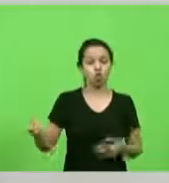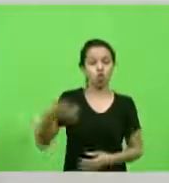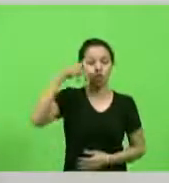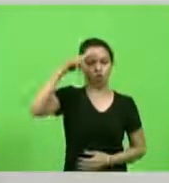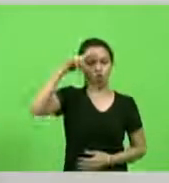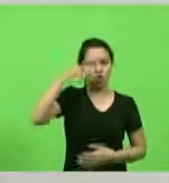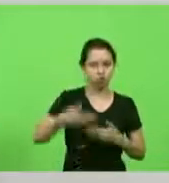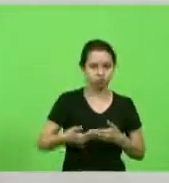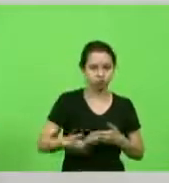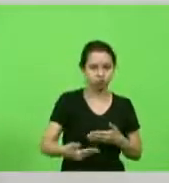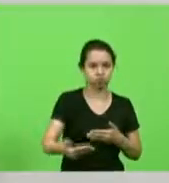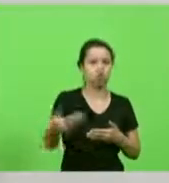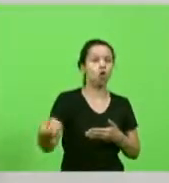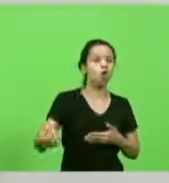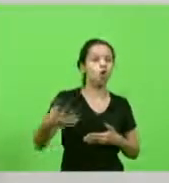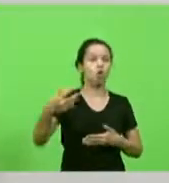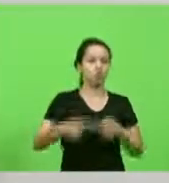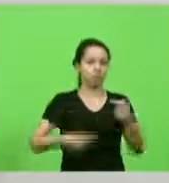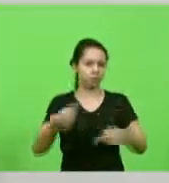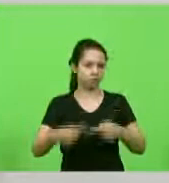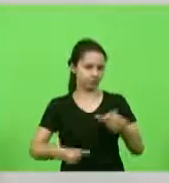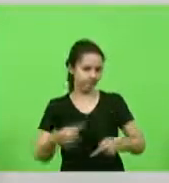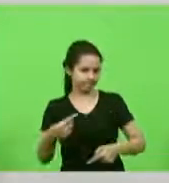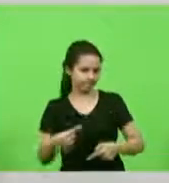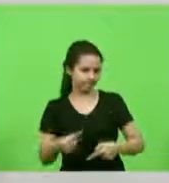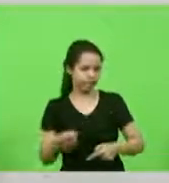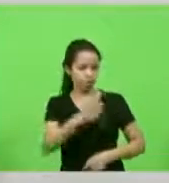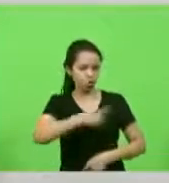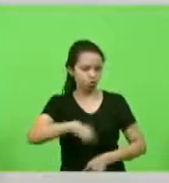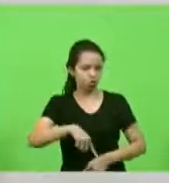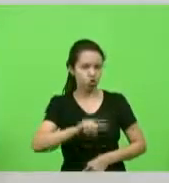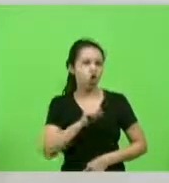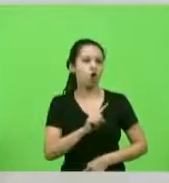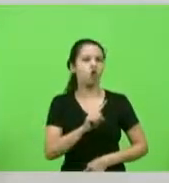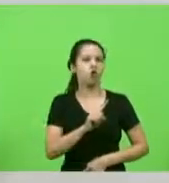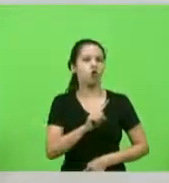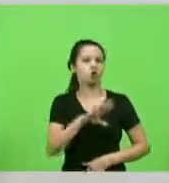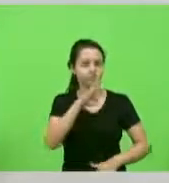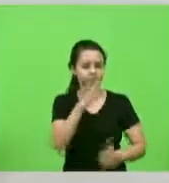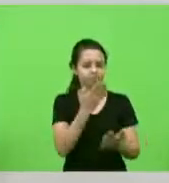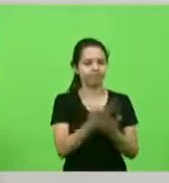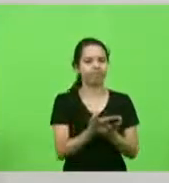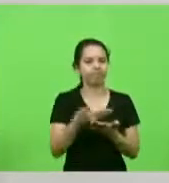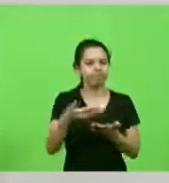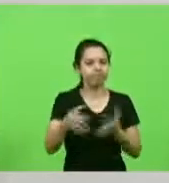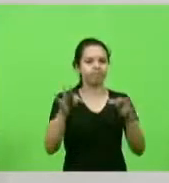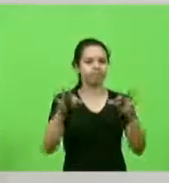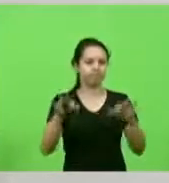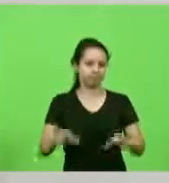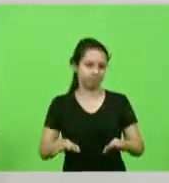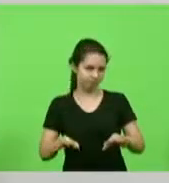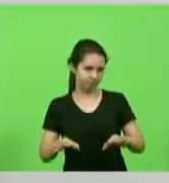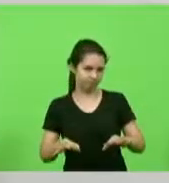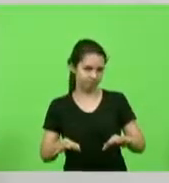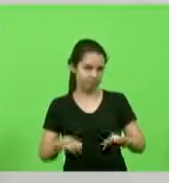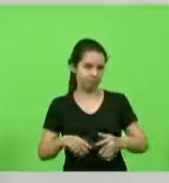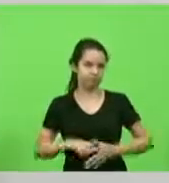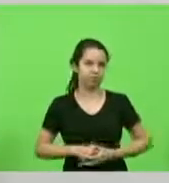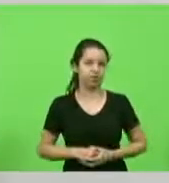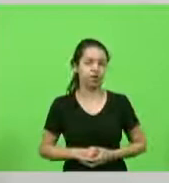novo debate e nós estamos todos confiantes de que vai dar certo estamos